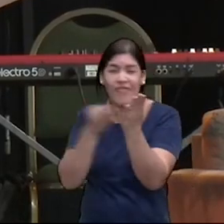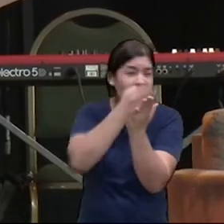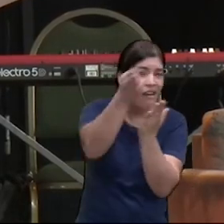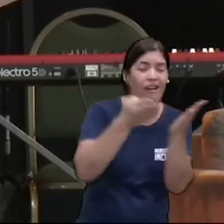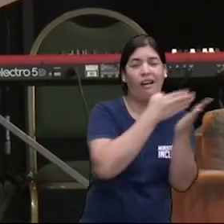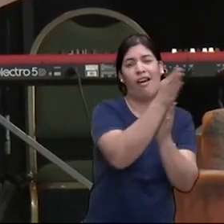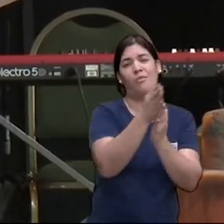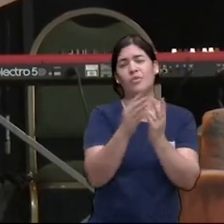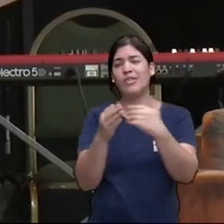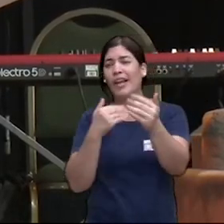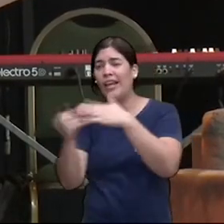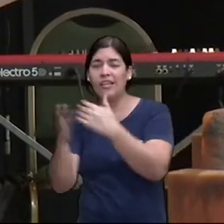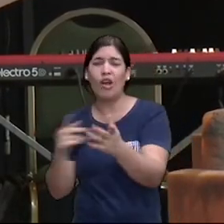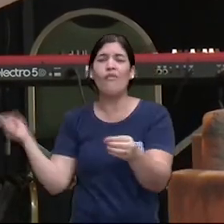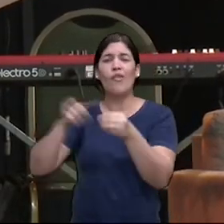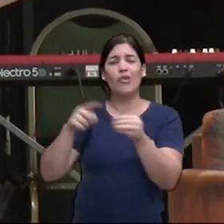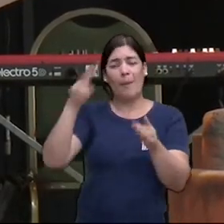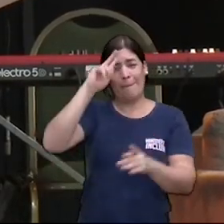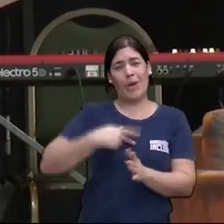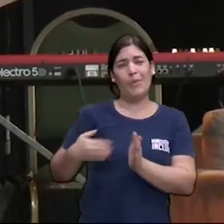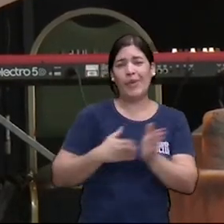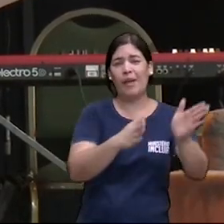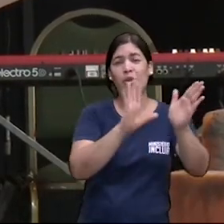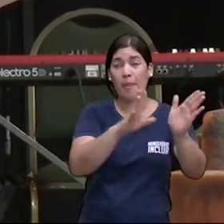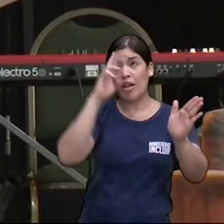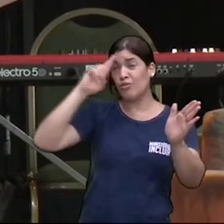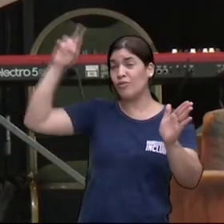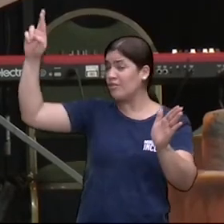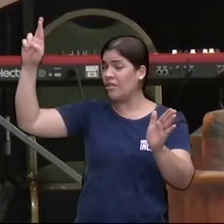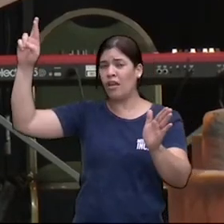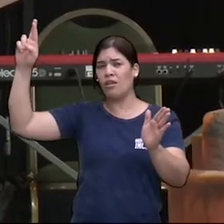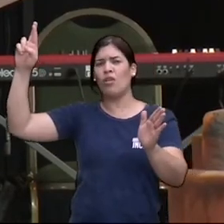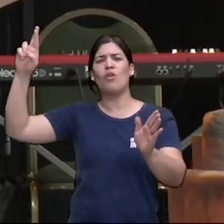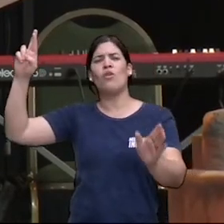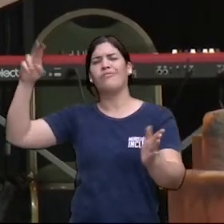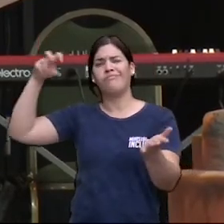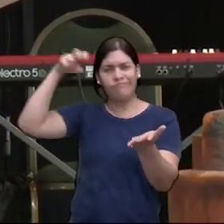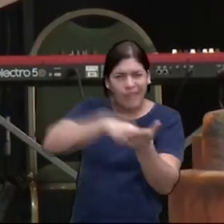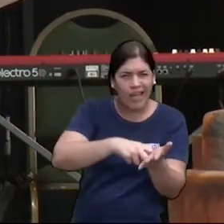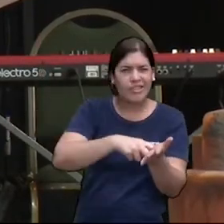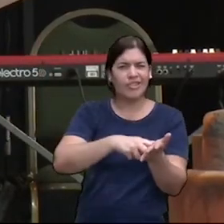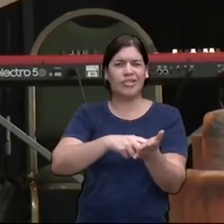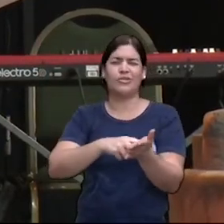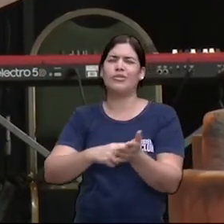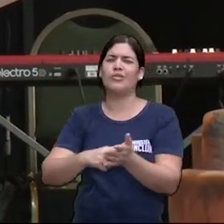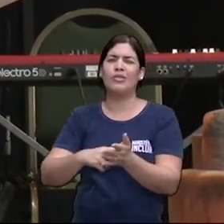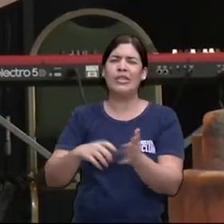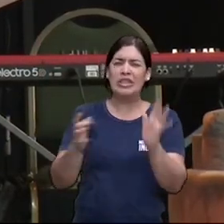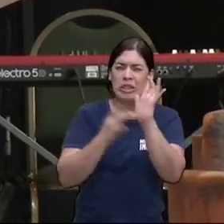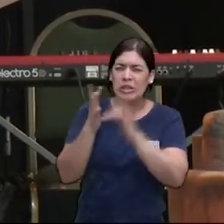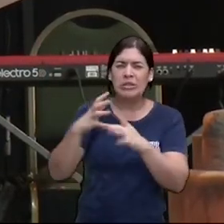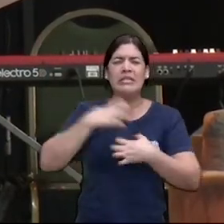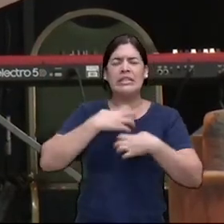para o seu próprio caminho e o Senhor fez cair sobre ele a iniquidade de todos nós